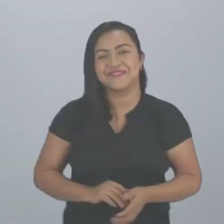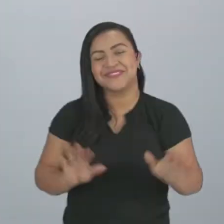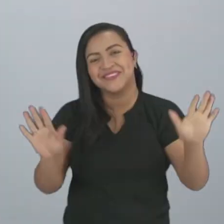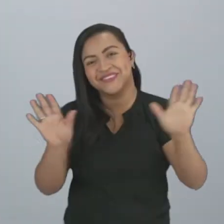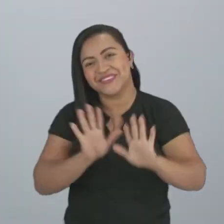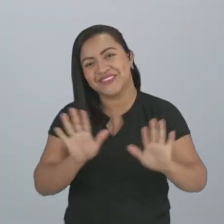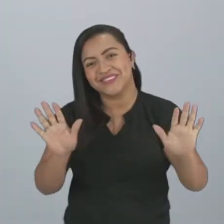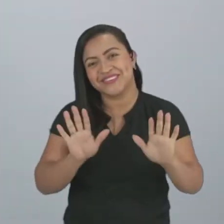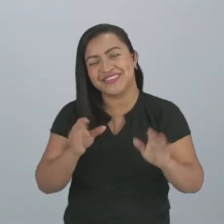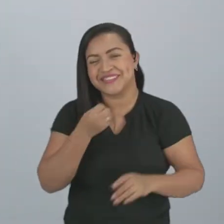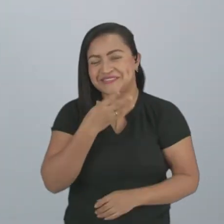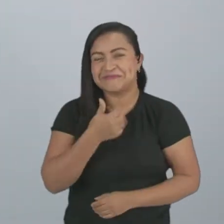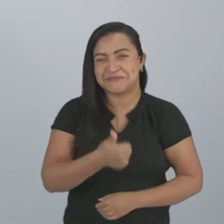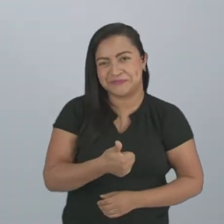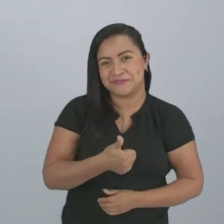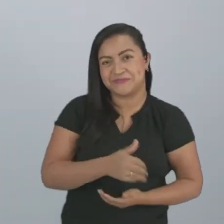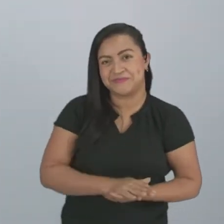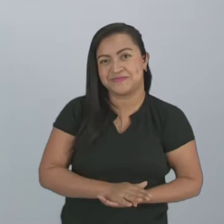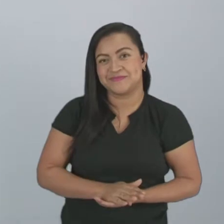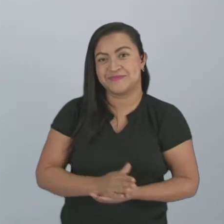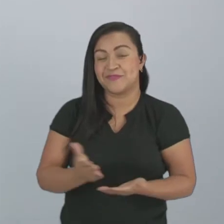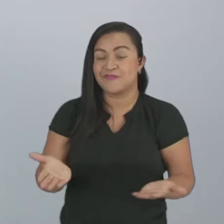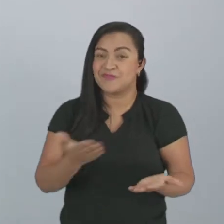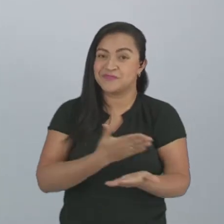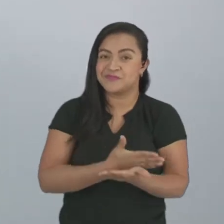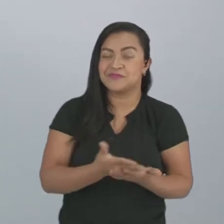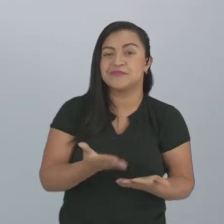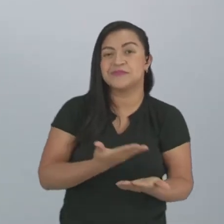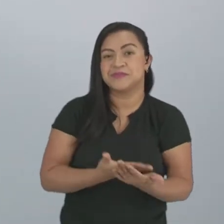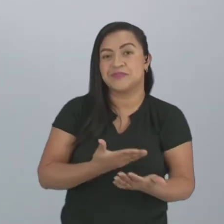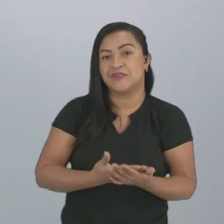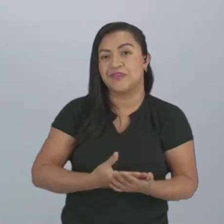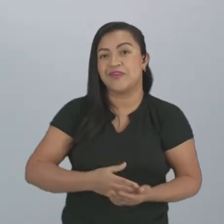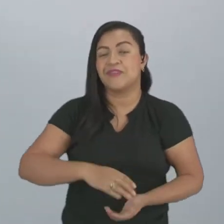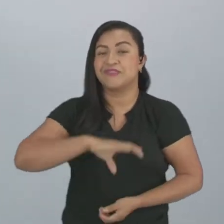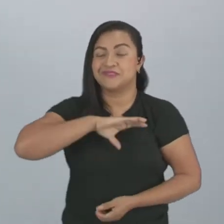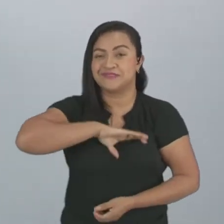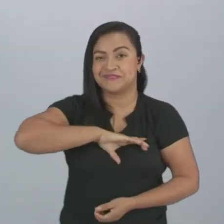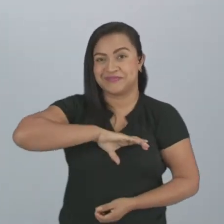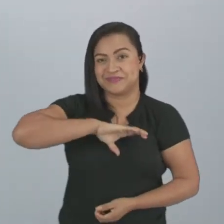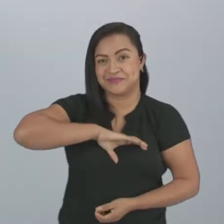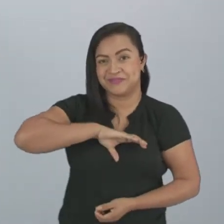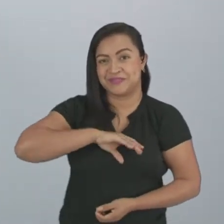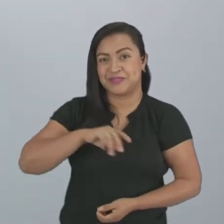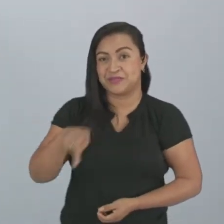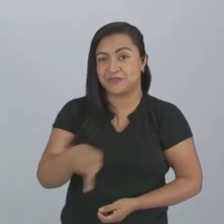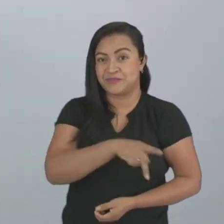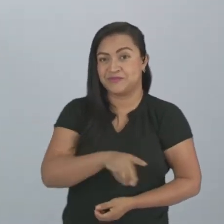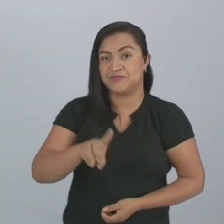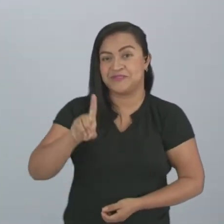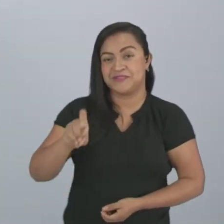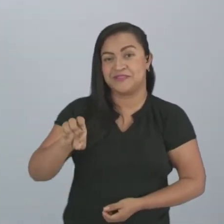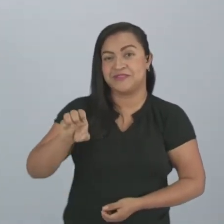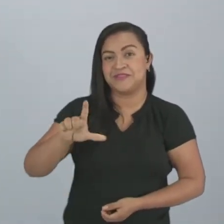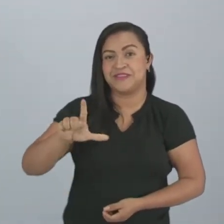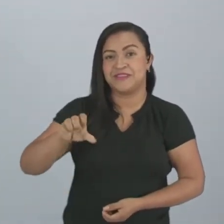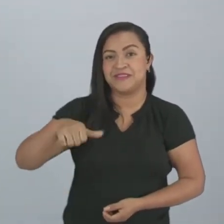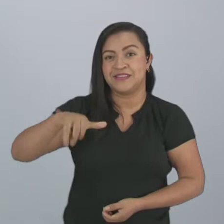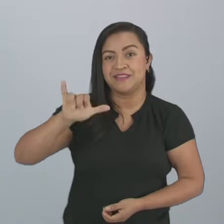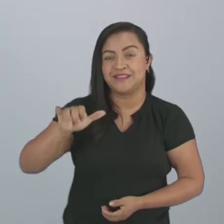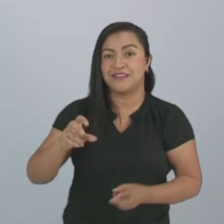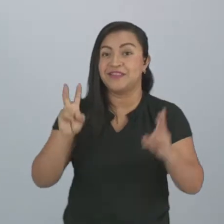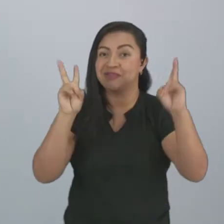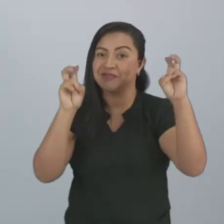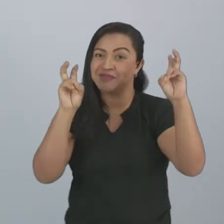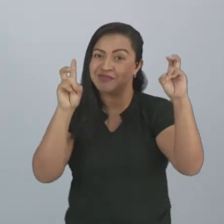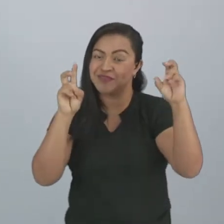Olá, tudo bem? Vamos iniciar mais uma aula de língua portuguesa. Sou a professora Daly e o tema da nossa